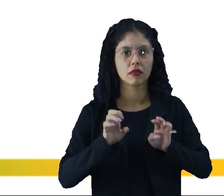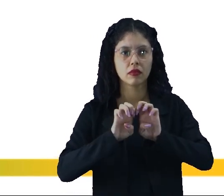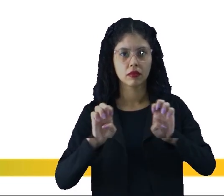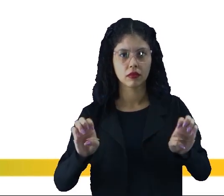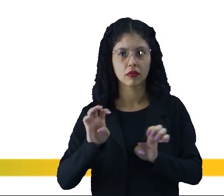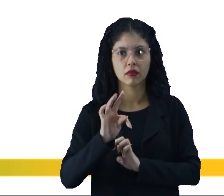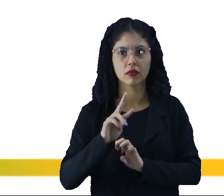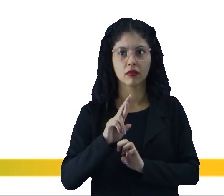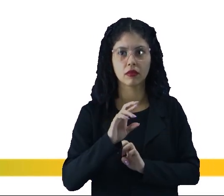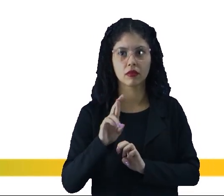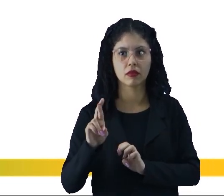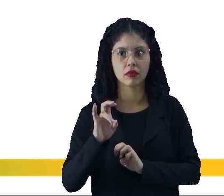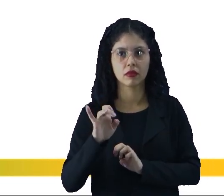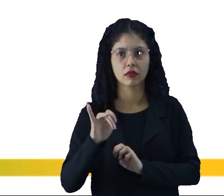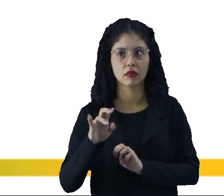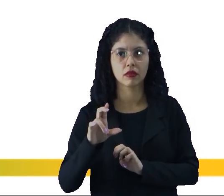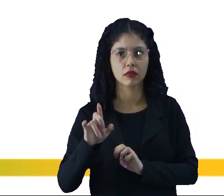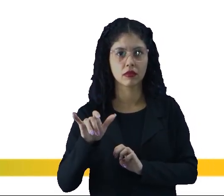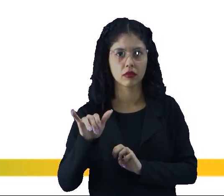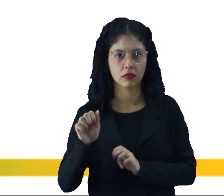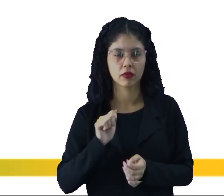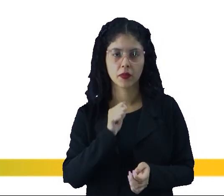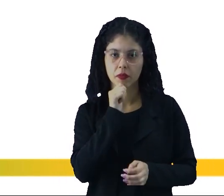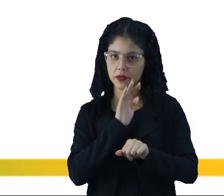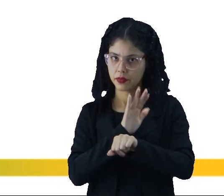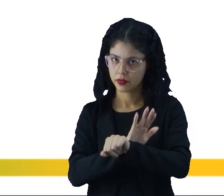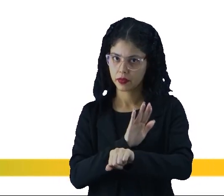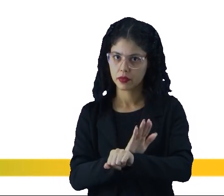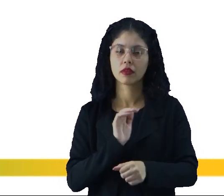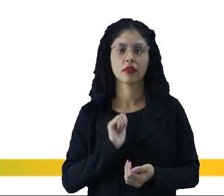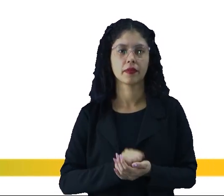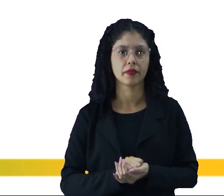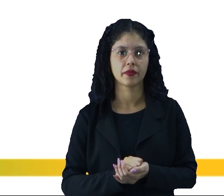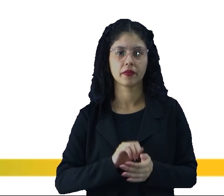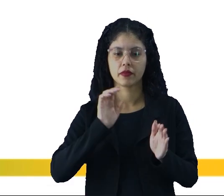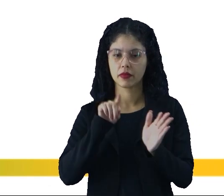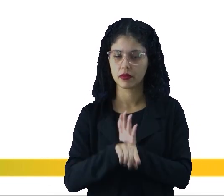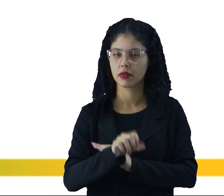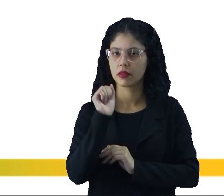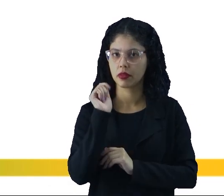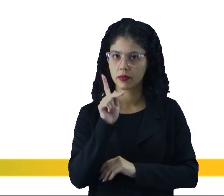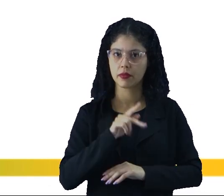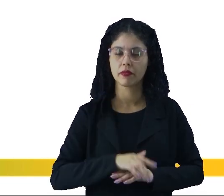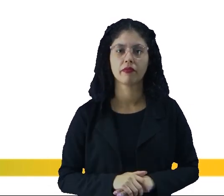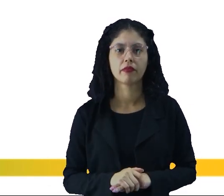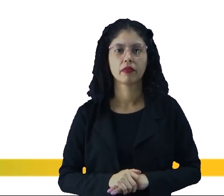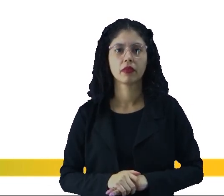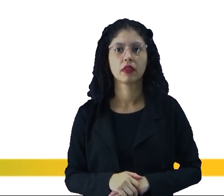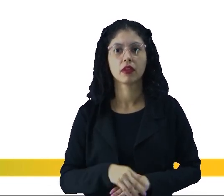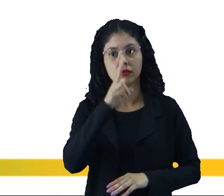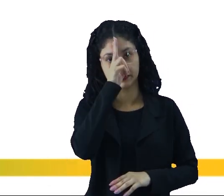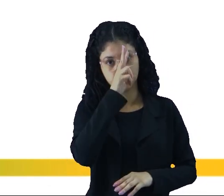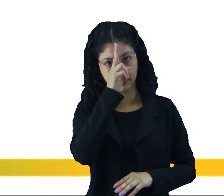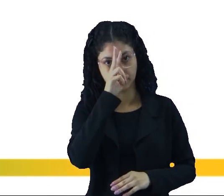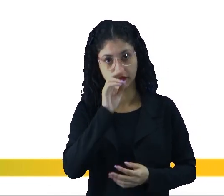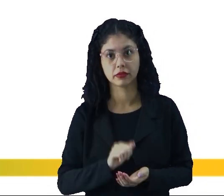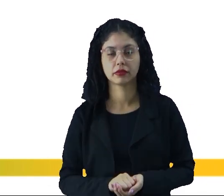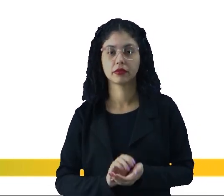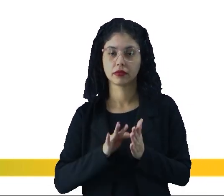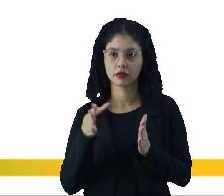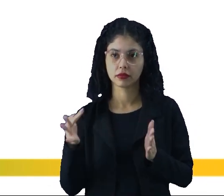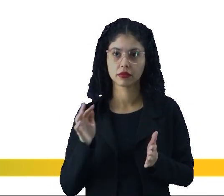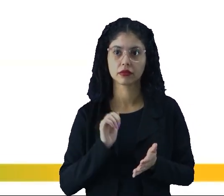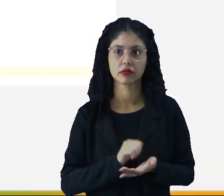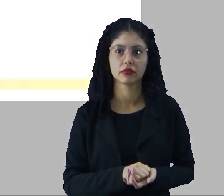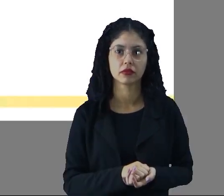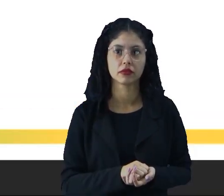a equação de Torricelli, então, que vai nos ajudar e nos auxiliar nessas questões. Certo, então? Então lembrem-se dessas funções